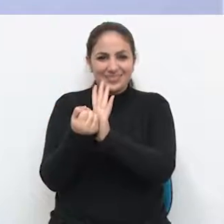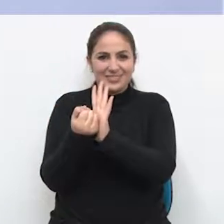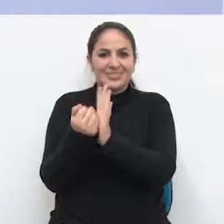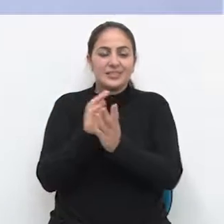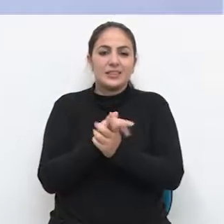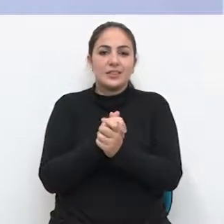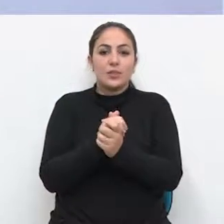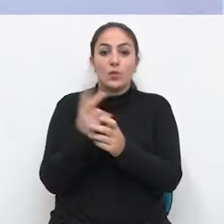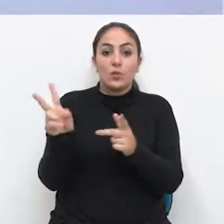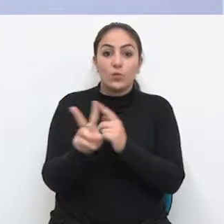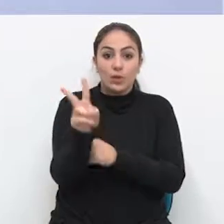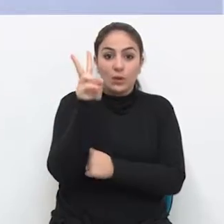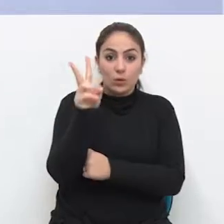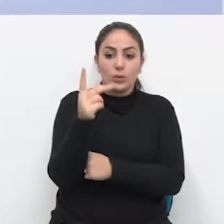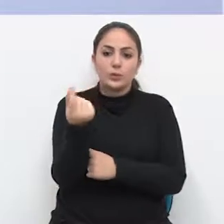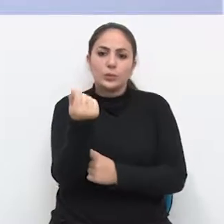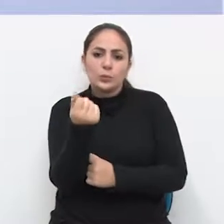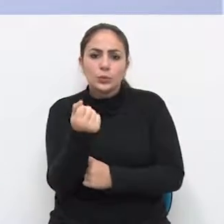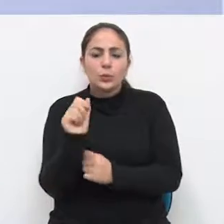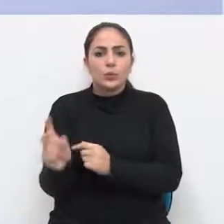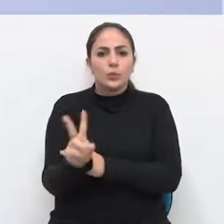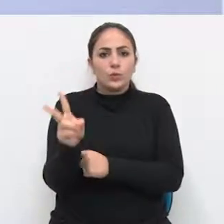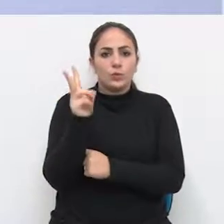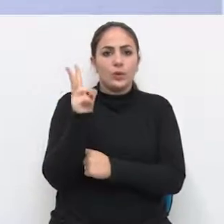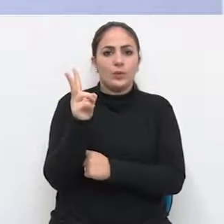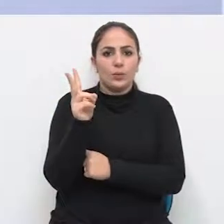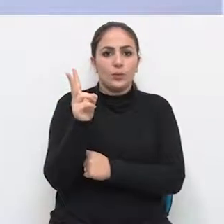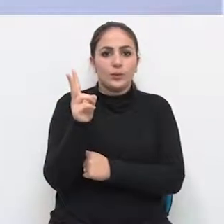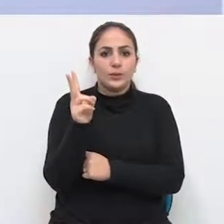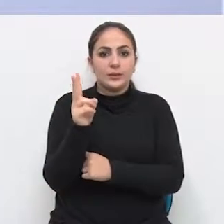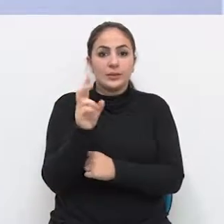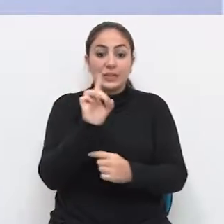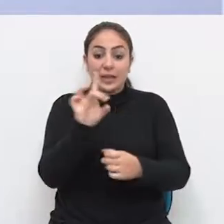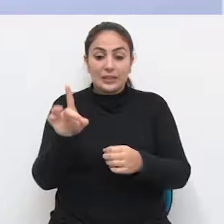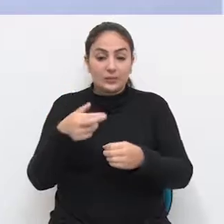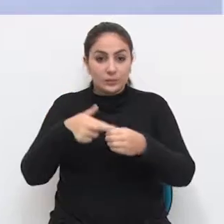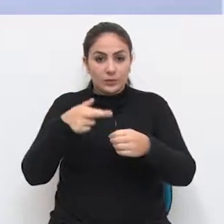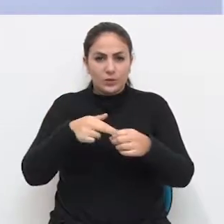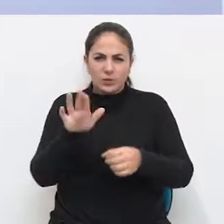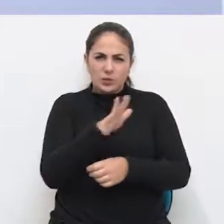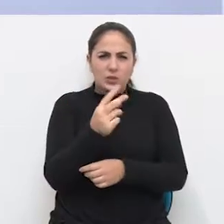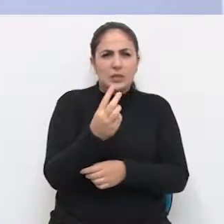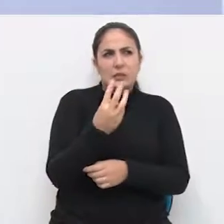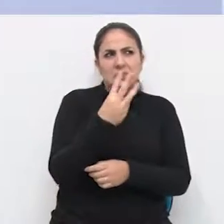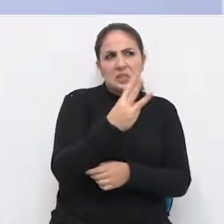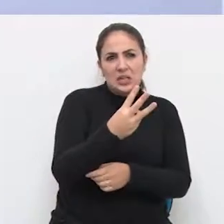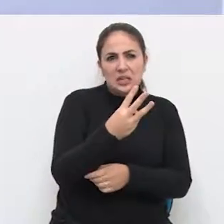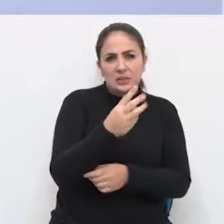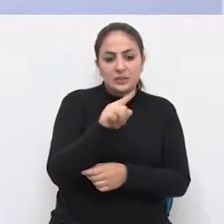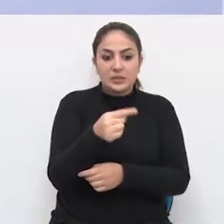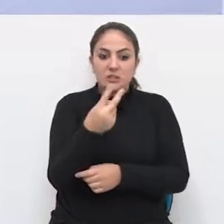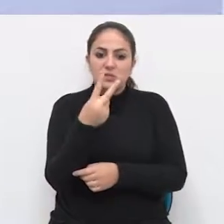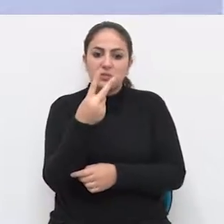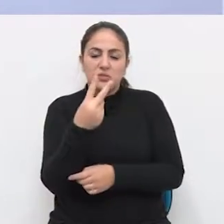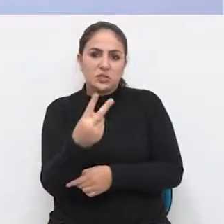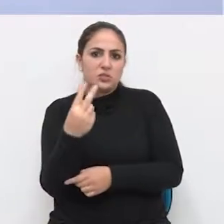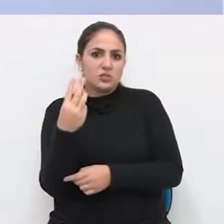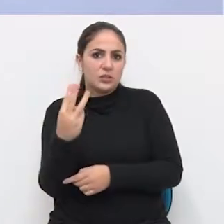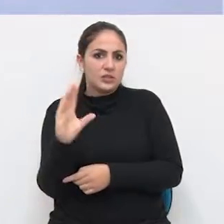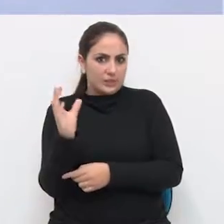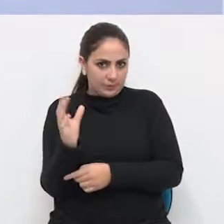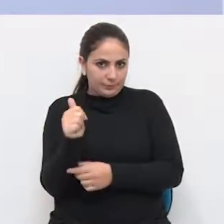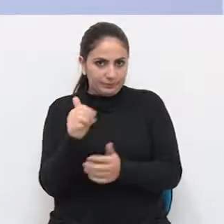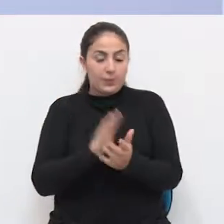custo do preço de um litro de combustível da Petrobras é em torno de R$ 13,23. Mas o